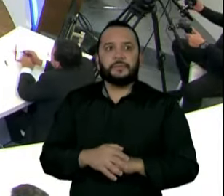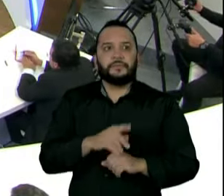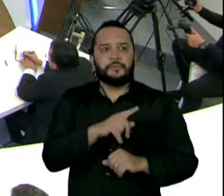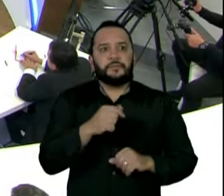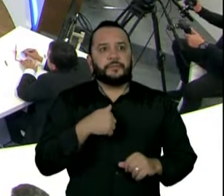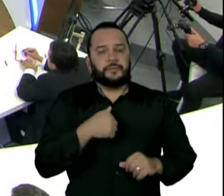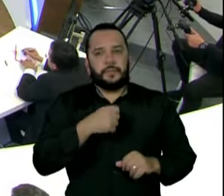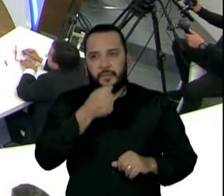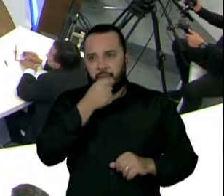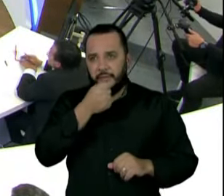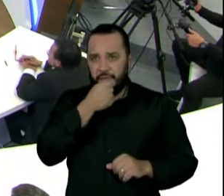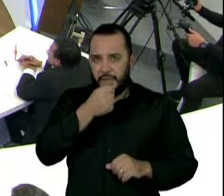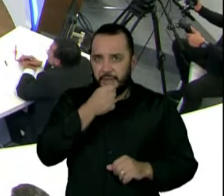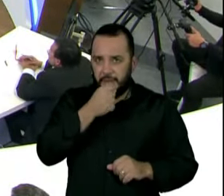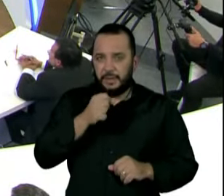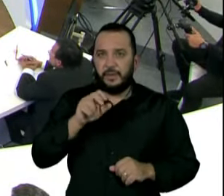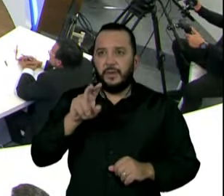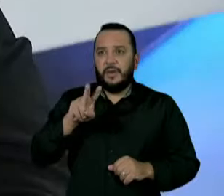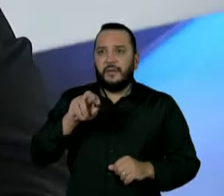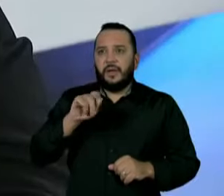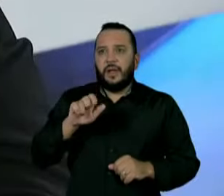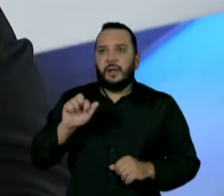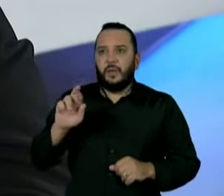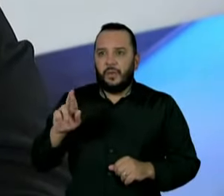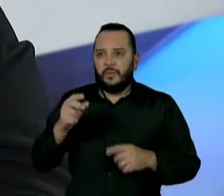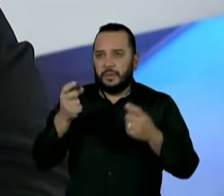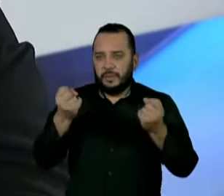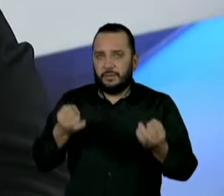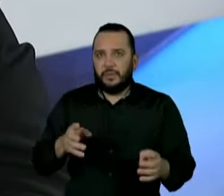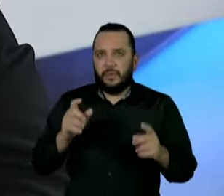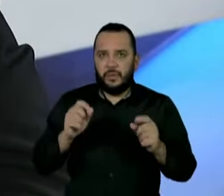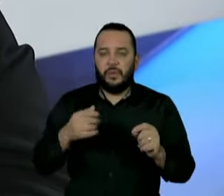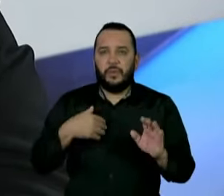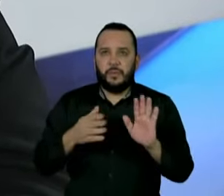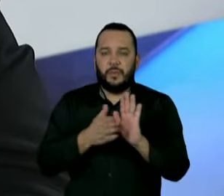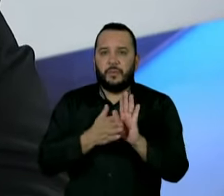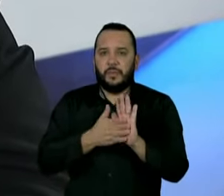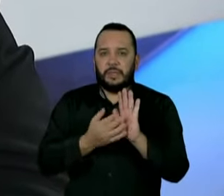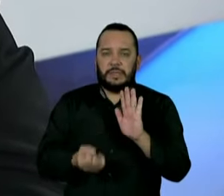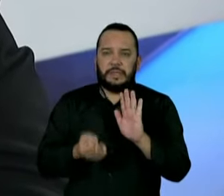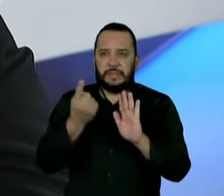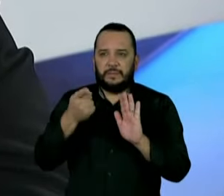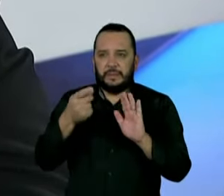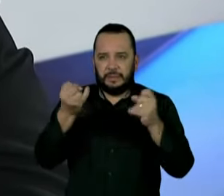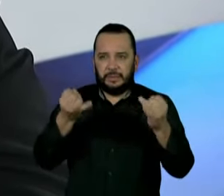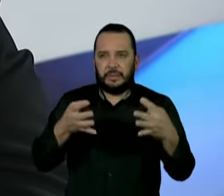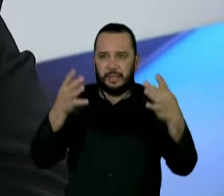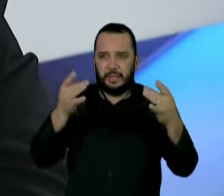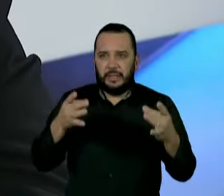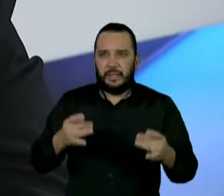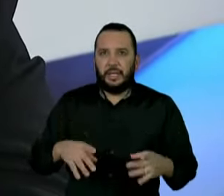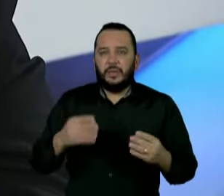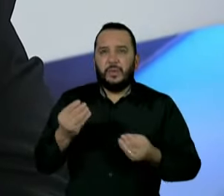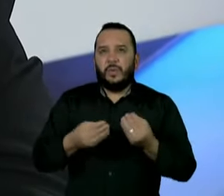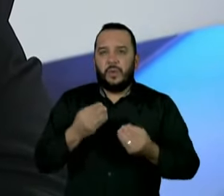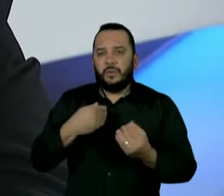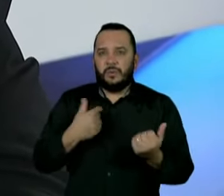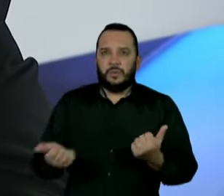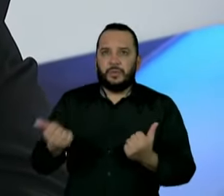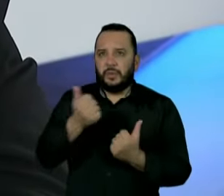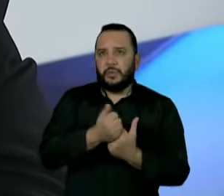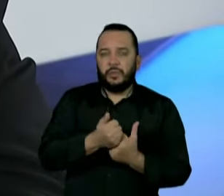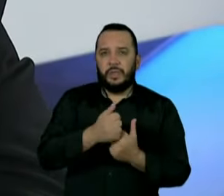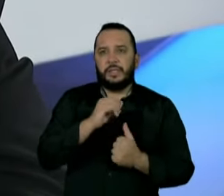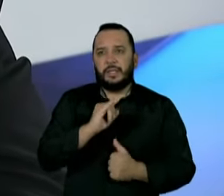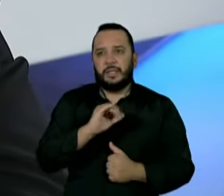o senhor falou uma proposta meio estranha aqui em relação à tributação, que eu queria que o senhor detalhasse mais, que era substituir o modelo atual de